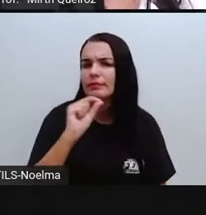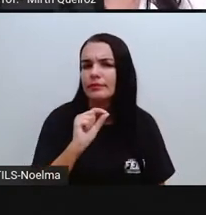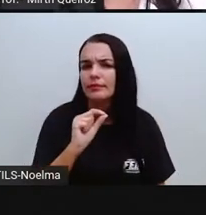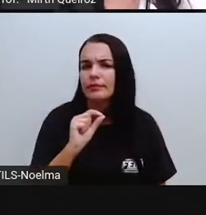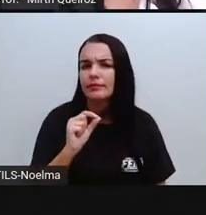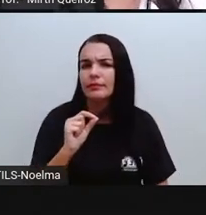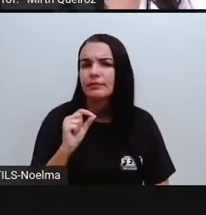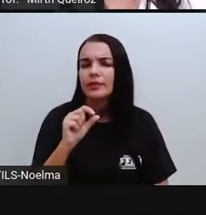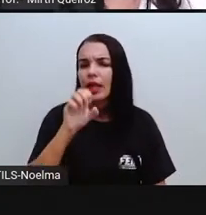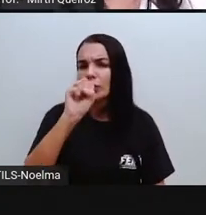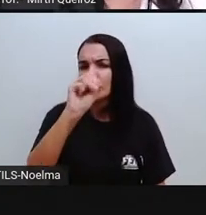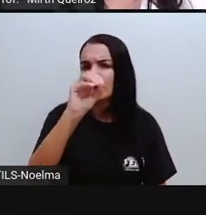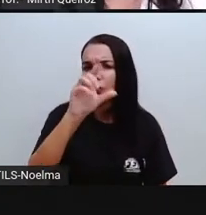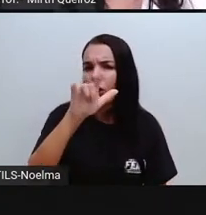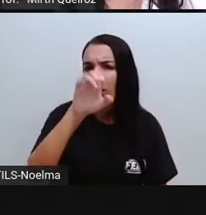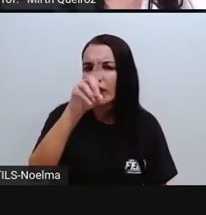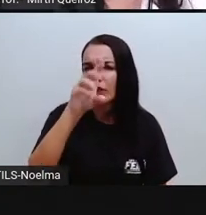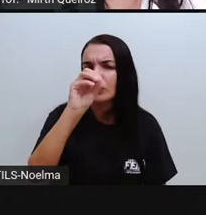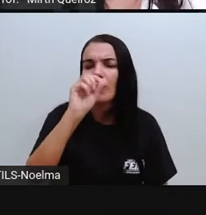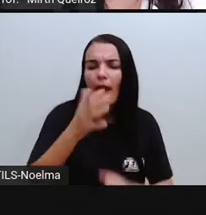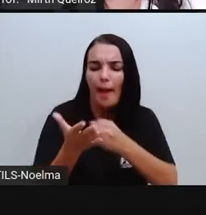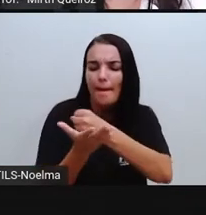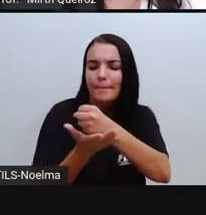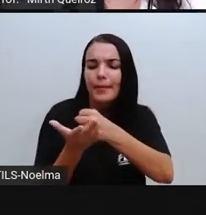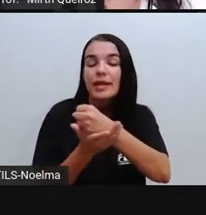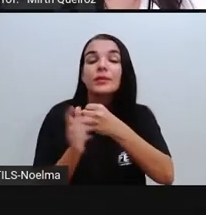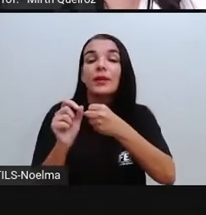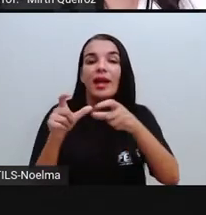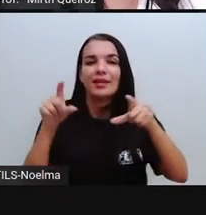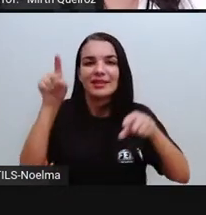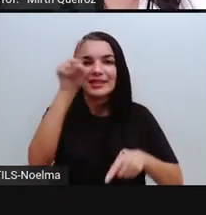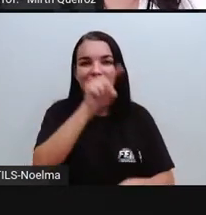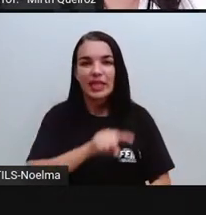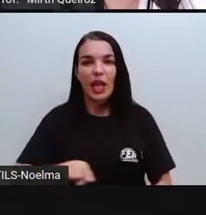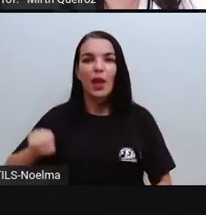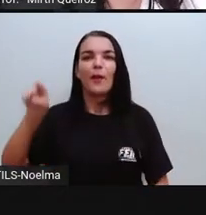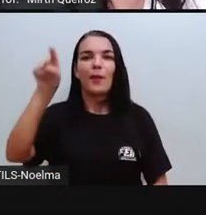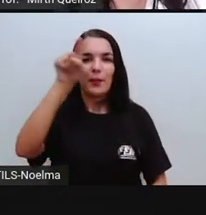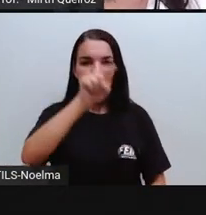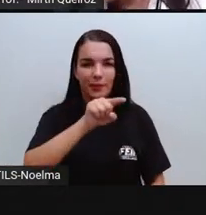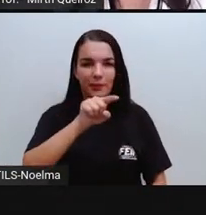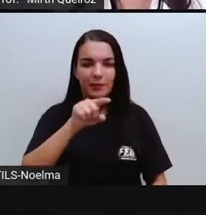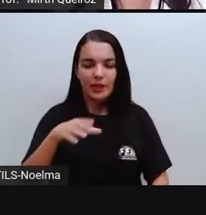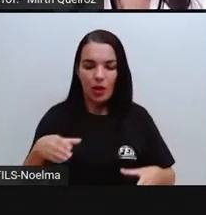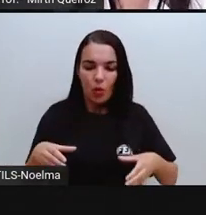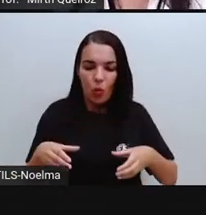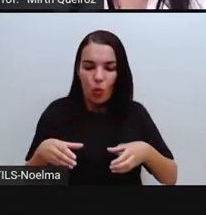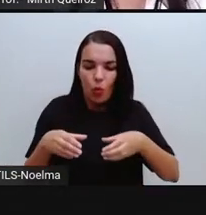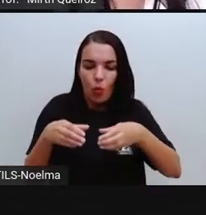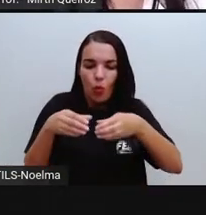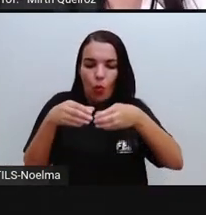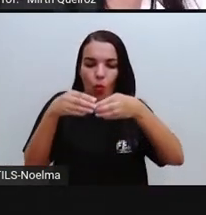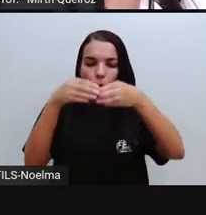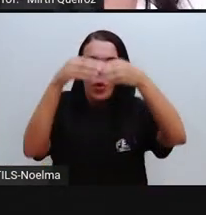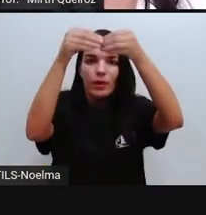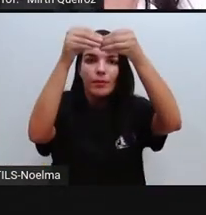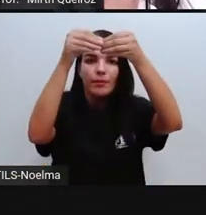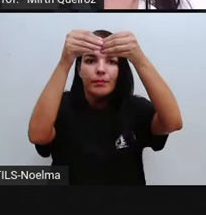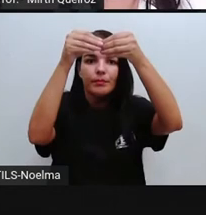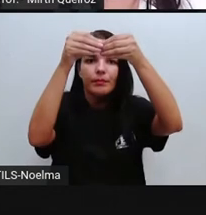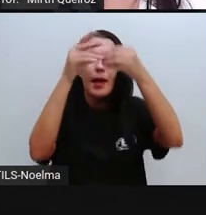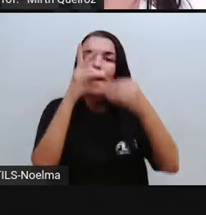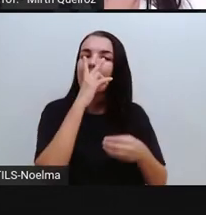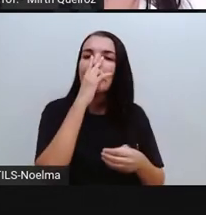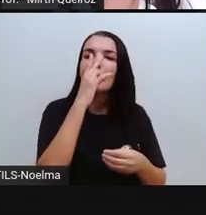sólidos, cuja base dele vai ter o formato aí de um círculo e vai se afunilando gradativamente até